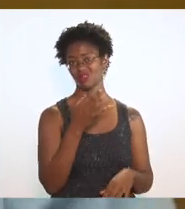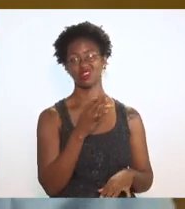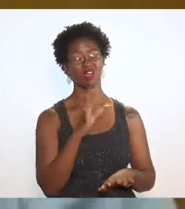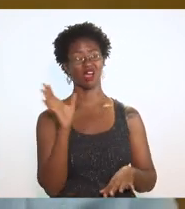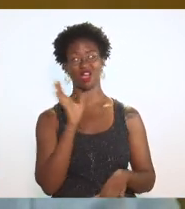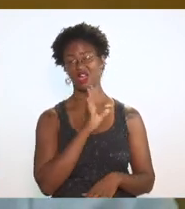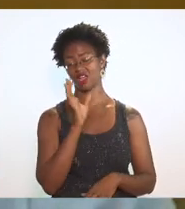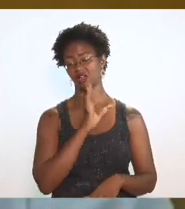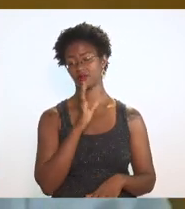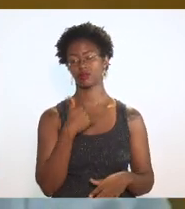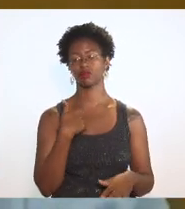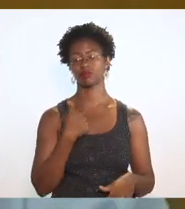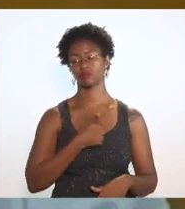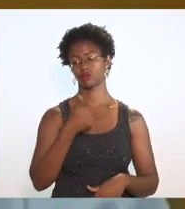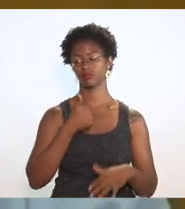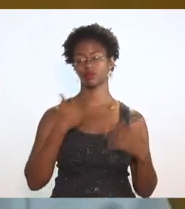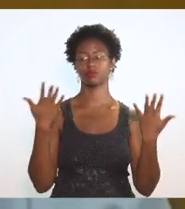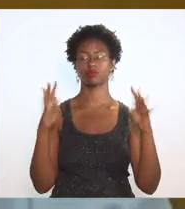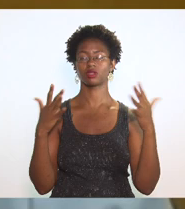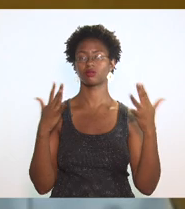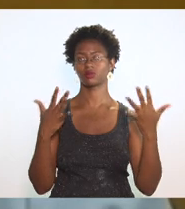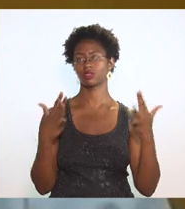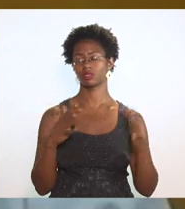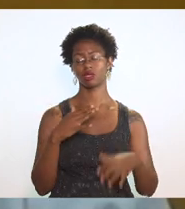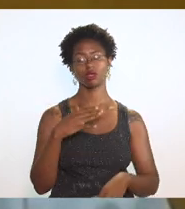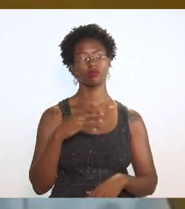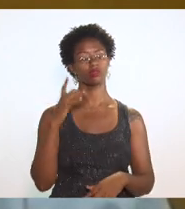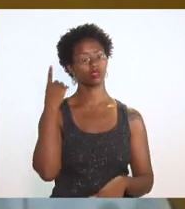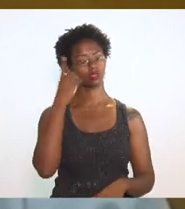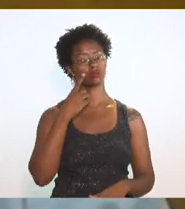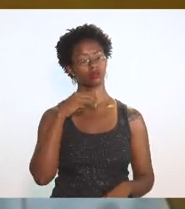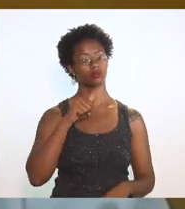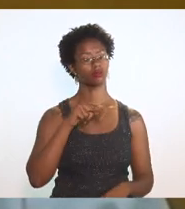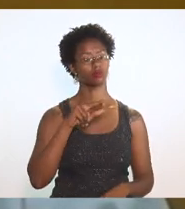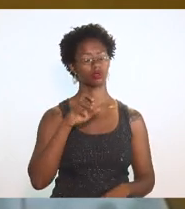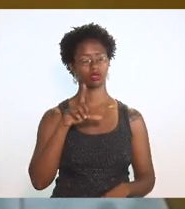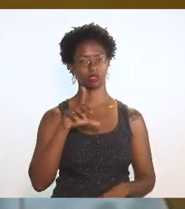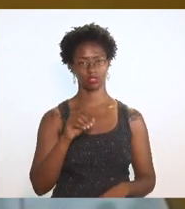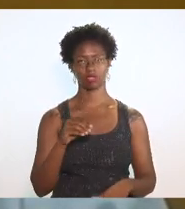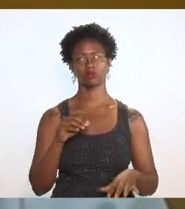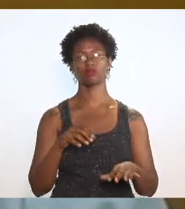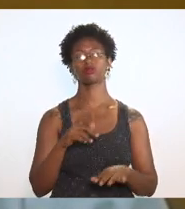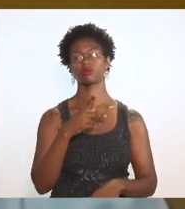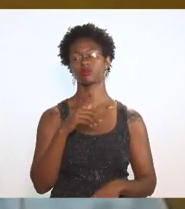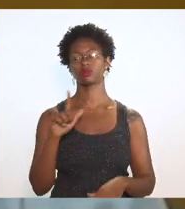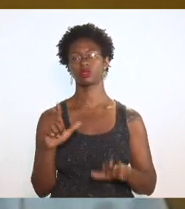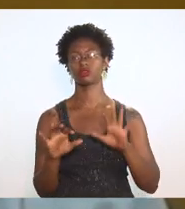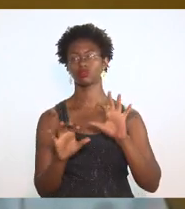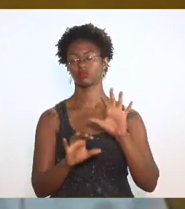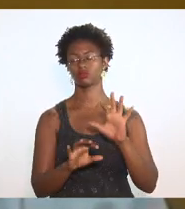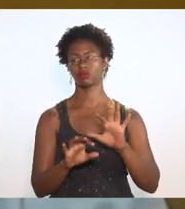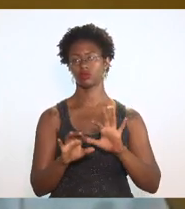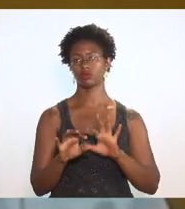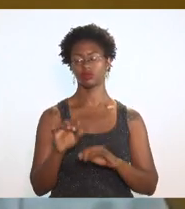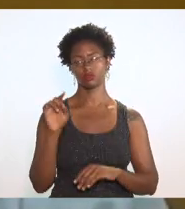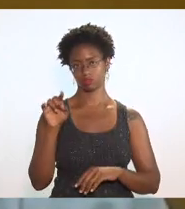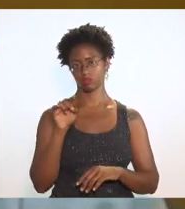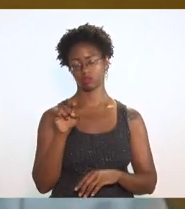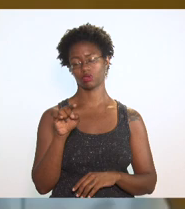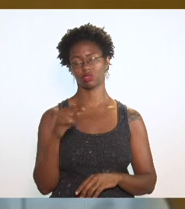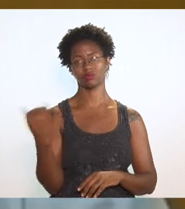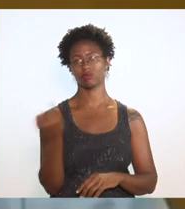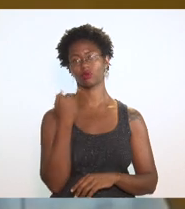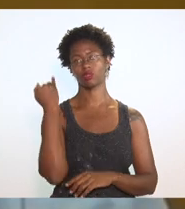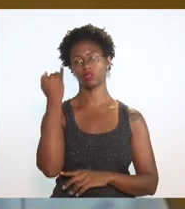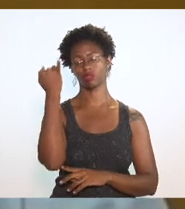primeiro parabenizar ao deputado Marcelo Cabelereiro pela iniciativa desse projeto de lei eu acho ele muito importante para o estado do Rio de Janeiro